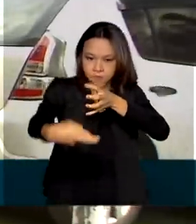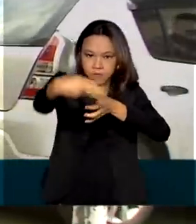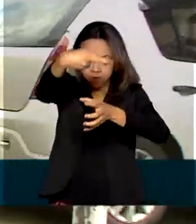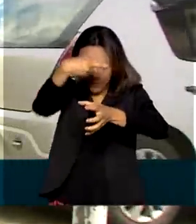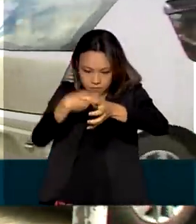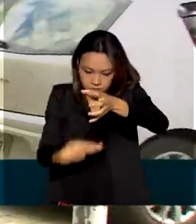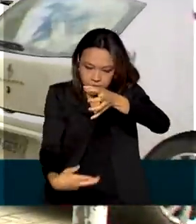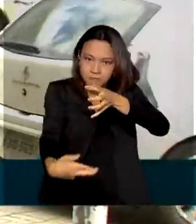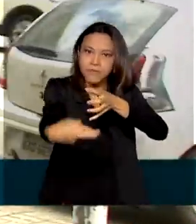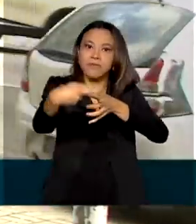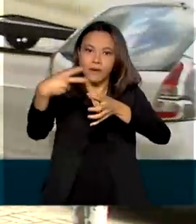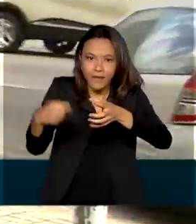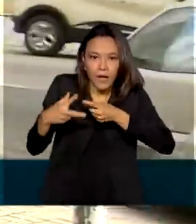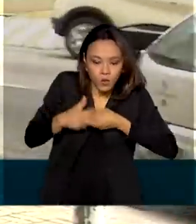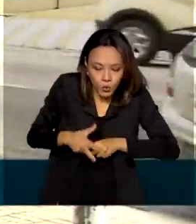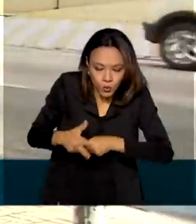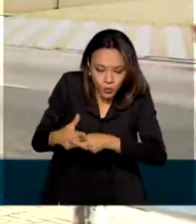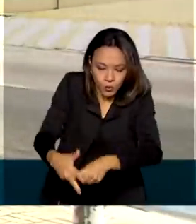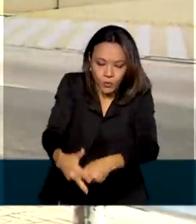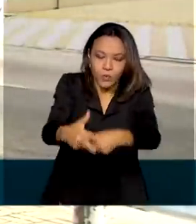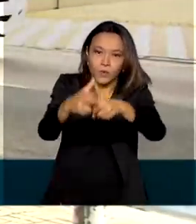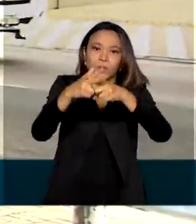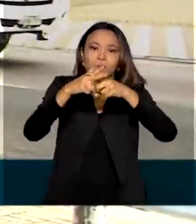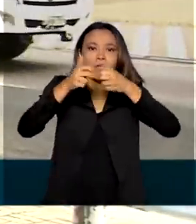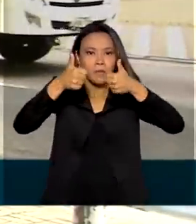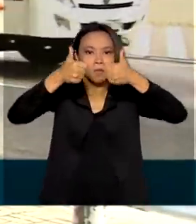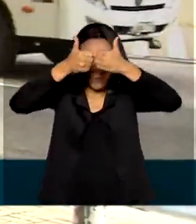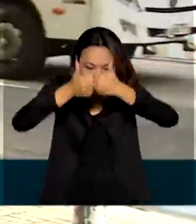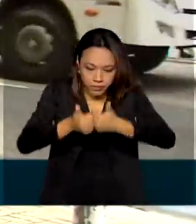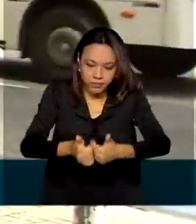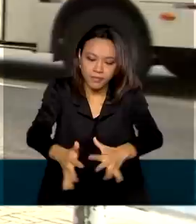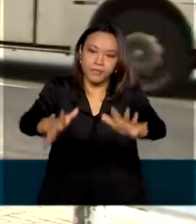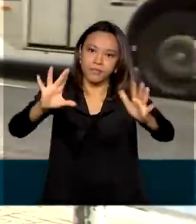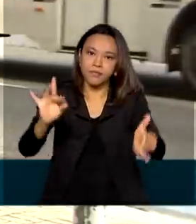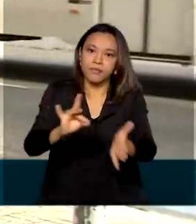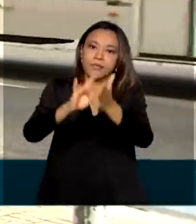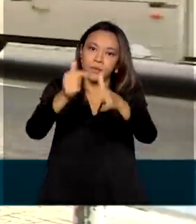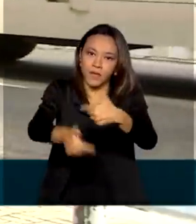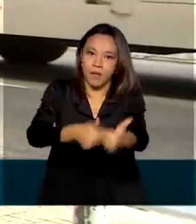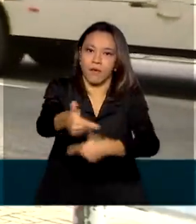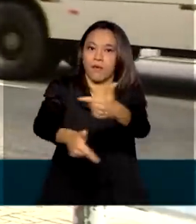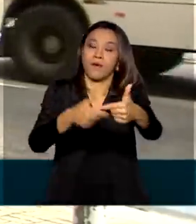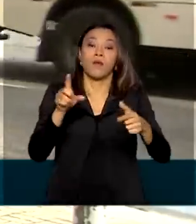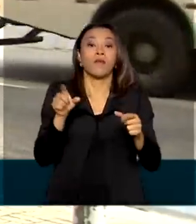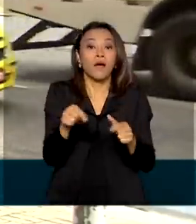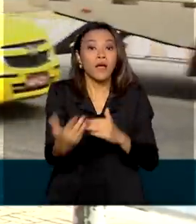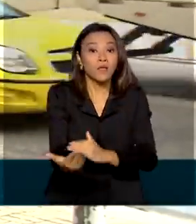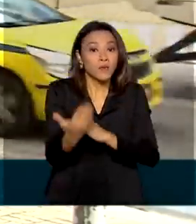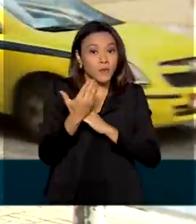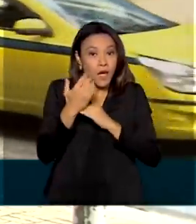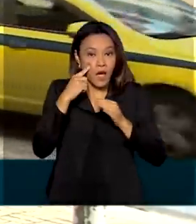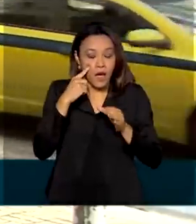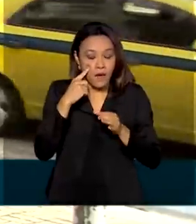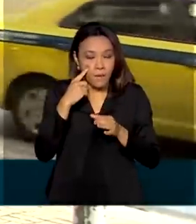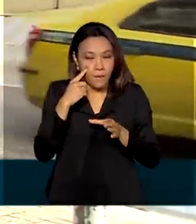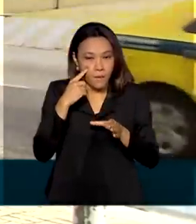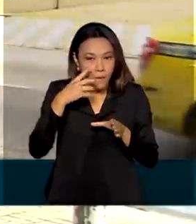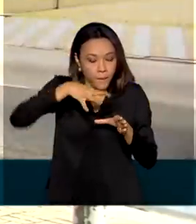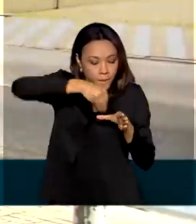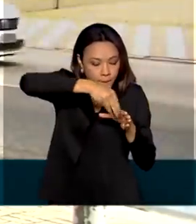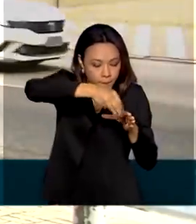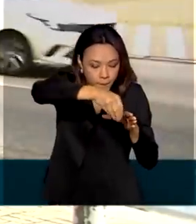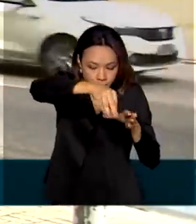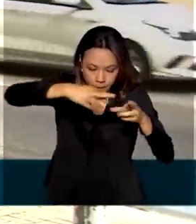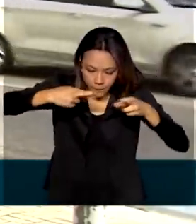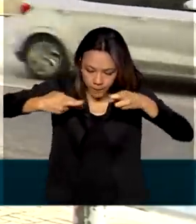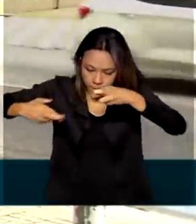ajustes e ser declarado em operação. Aí as suas imagens vão ser usadas na observação e no monitoramento,